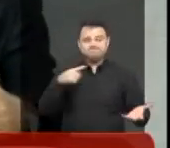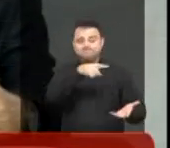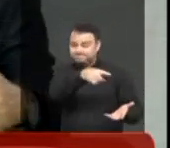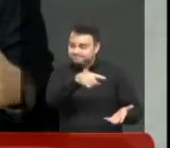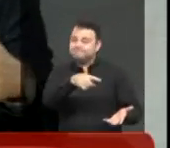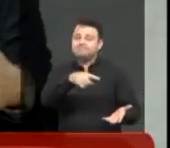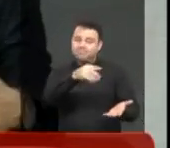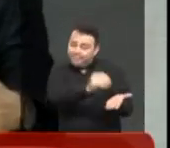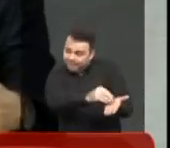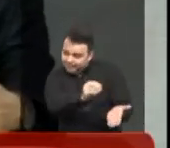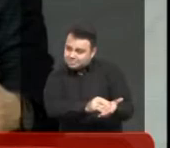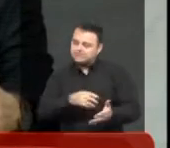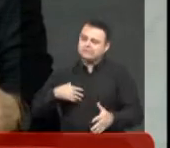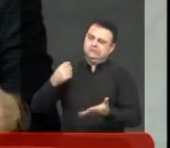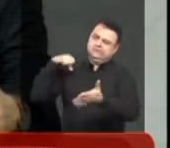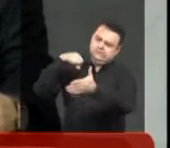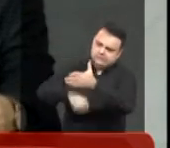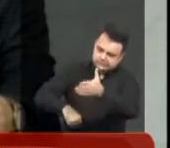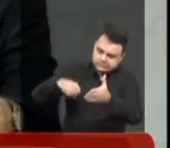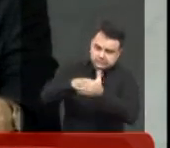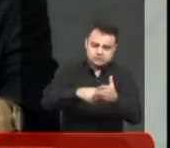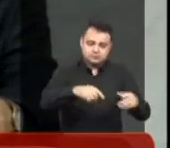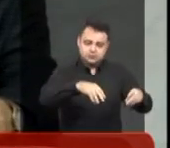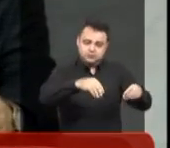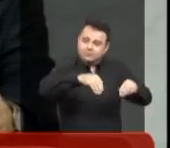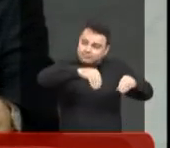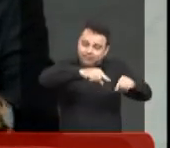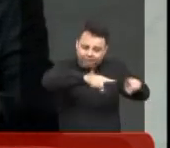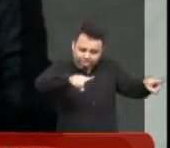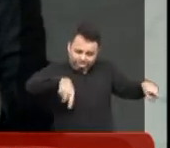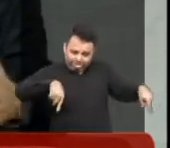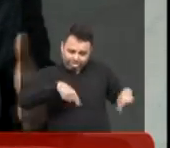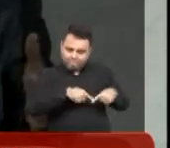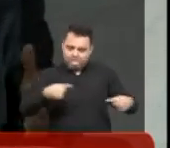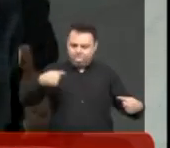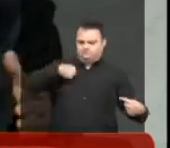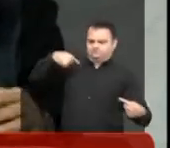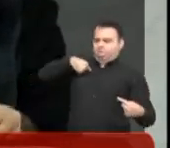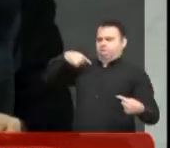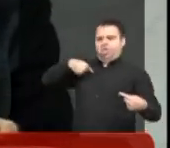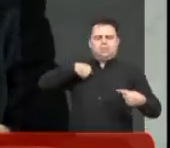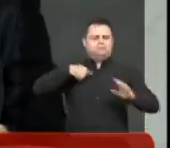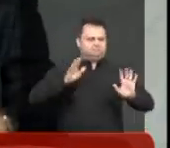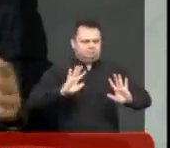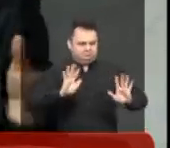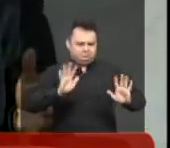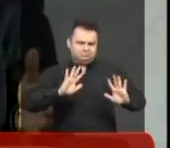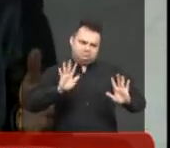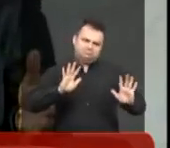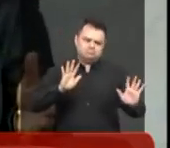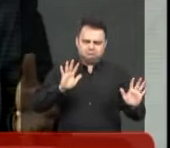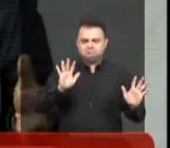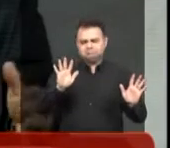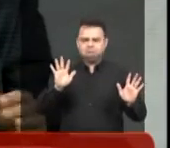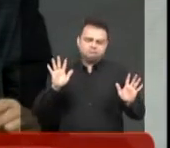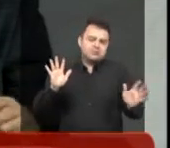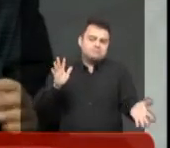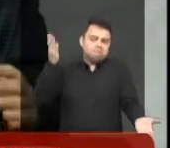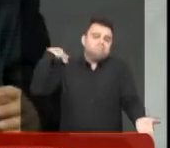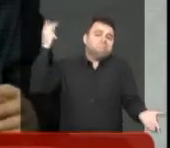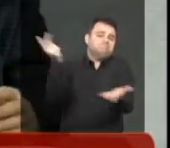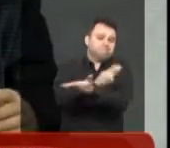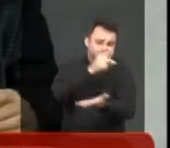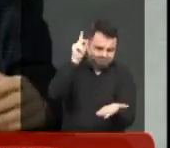eu lutei, eu consegui esse terreno. Desculpa, estava falando eu, eu, na primeira pessoa do singular, mas foi o que aconteceu.